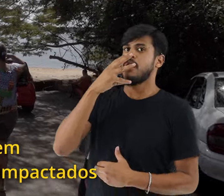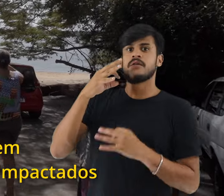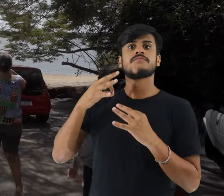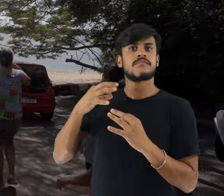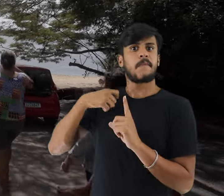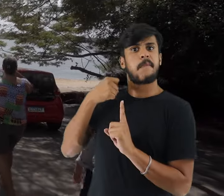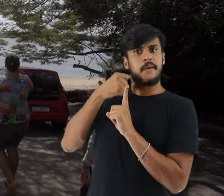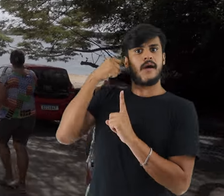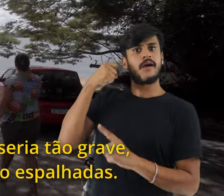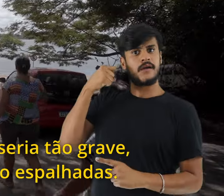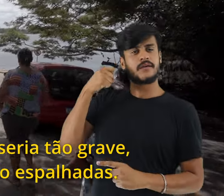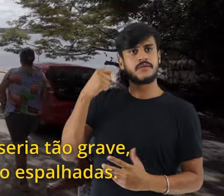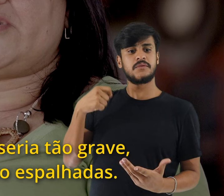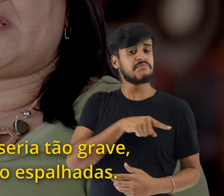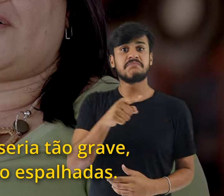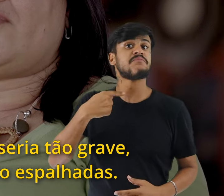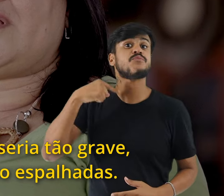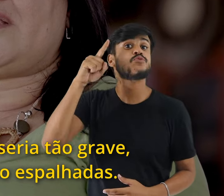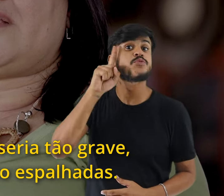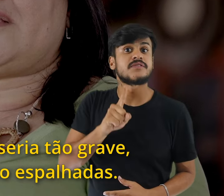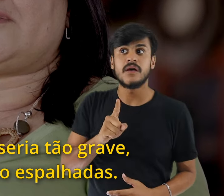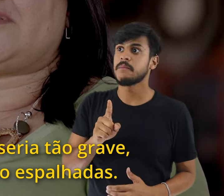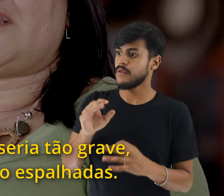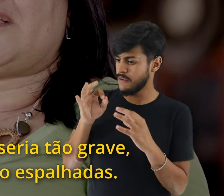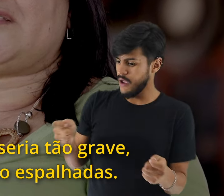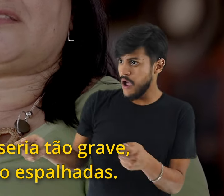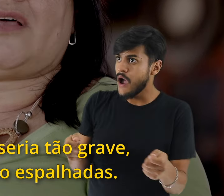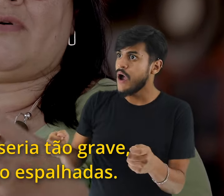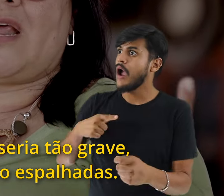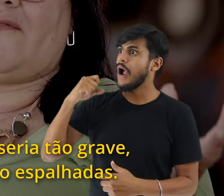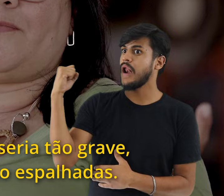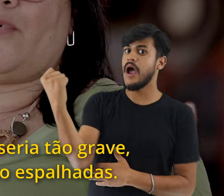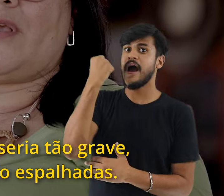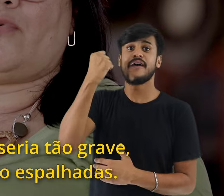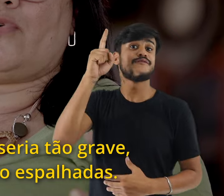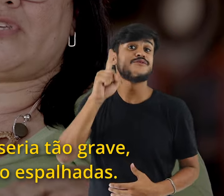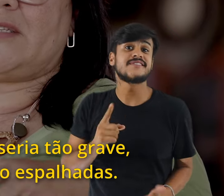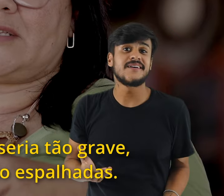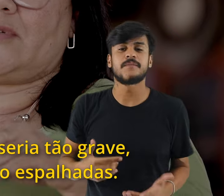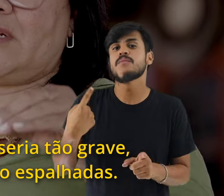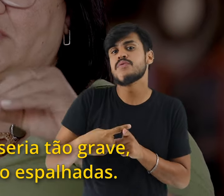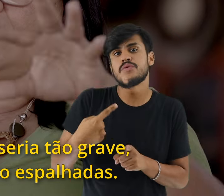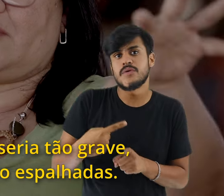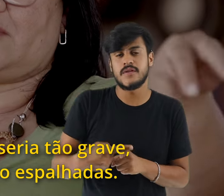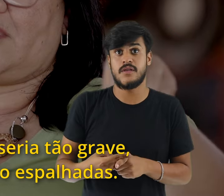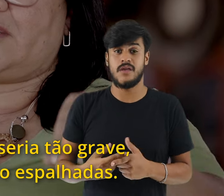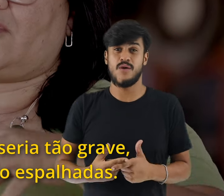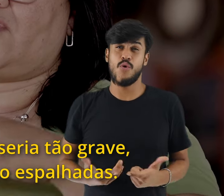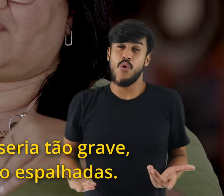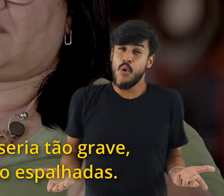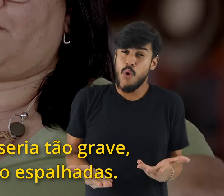impactados, e não imaginavam que isso seria tão grave, porque hoje as ações estão